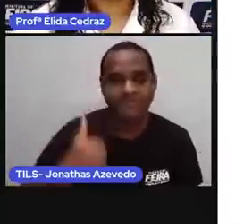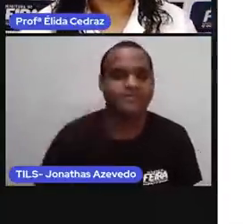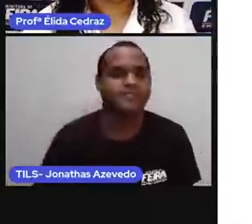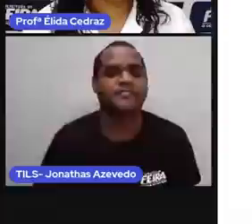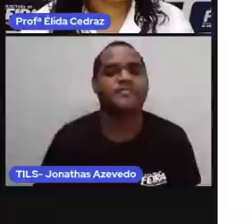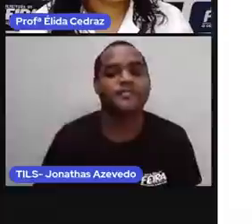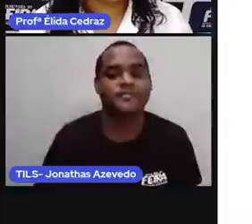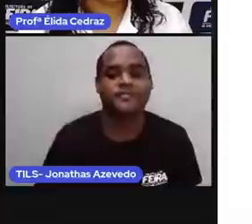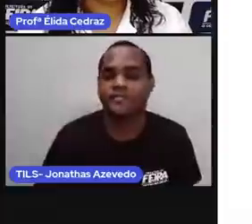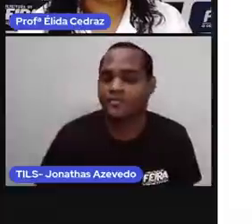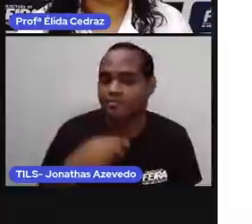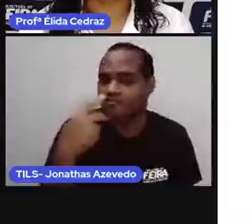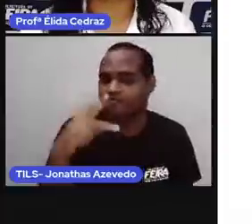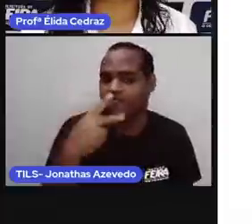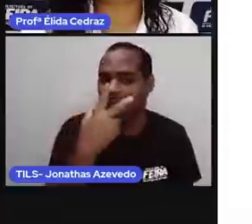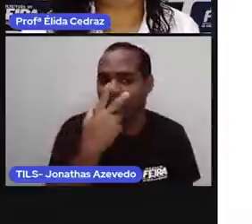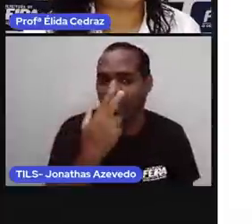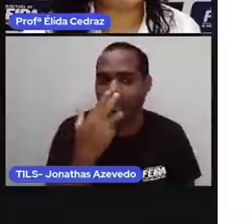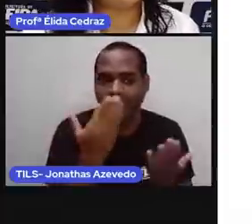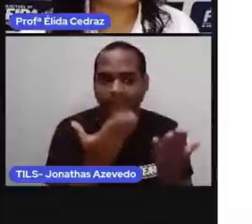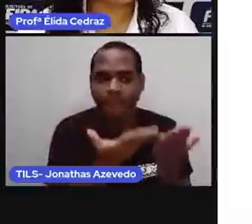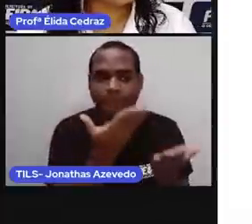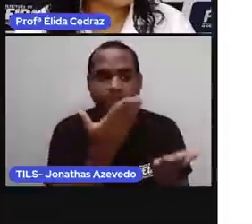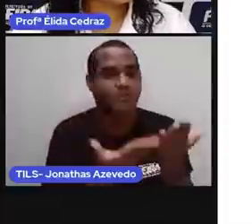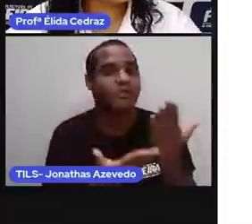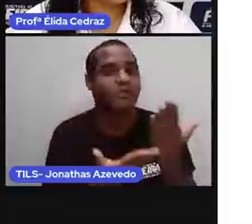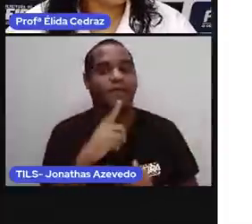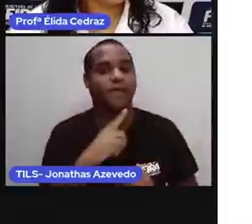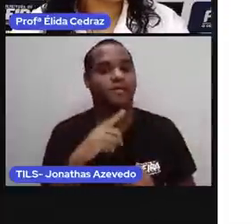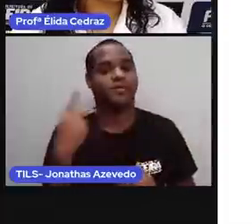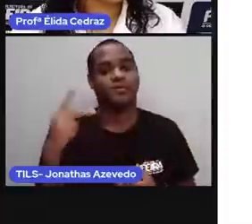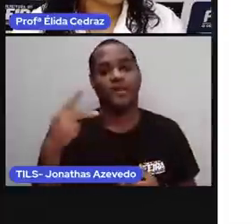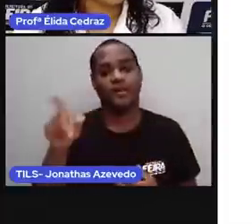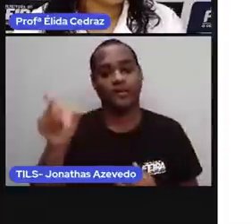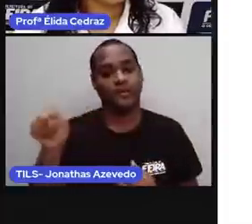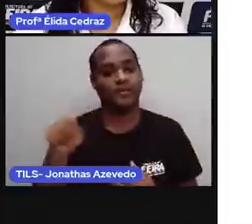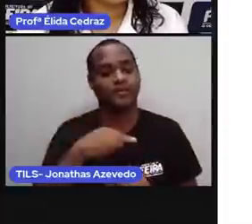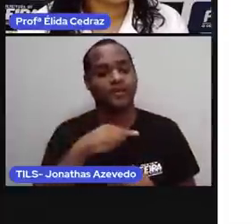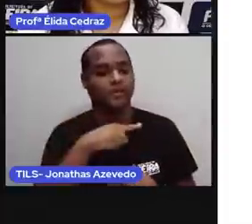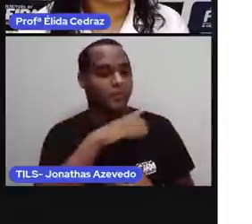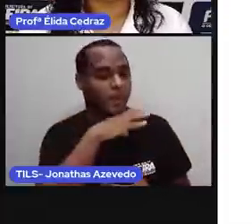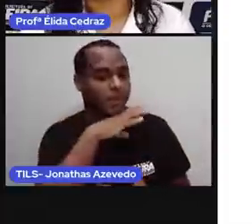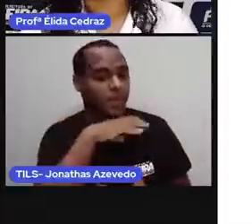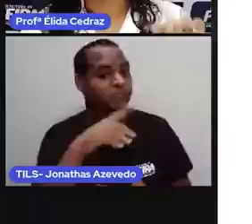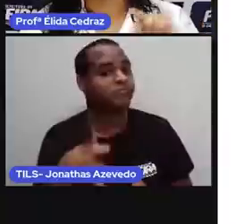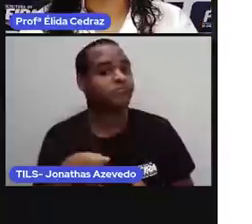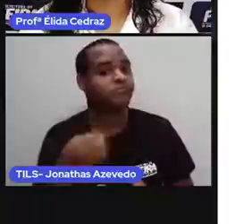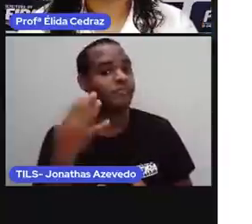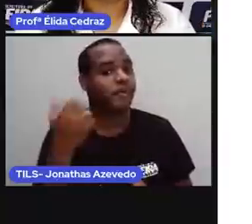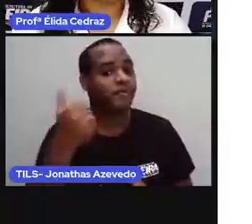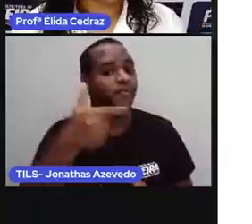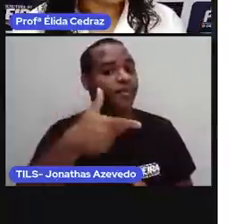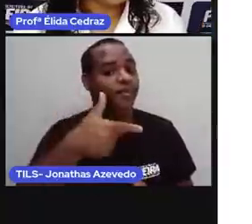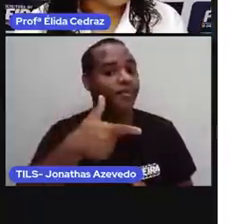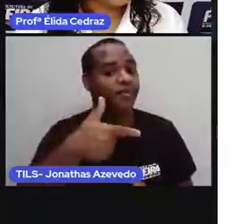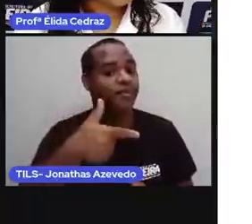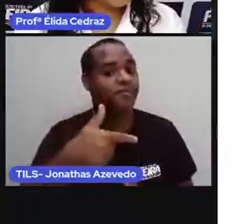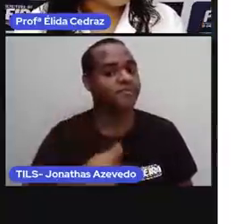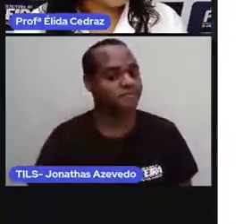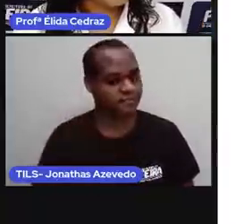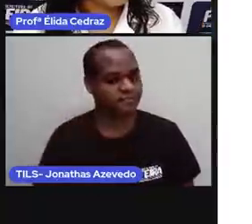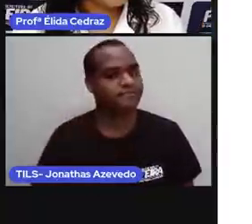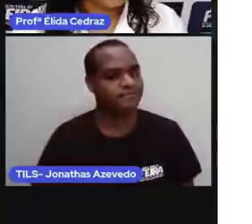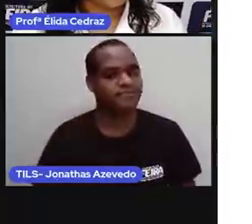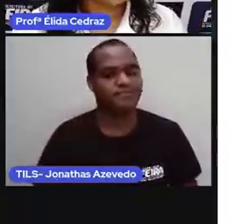Quantos quilos quindim pesa a mais do que tatá? A prova montou essa